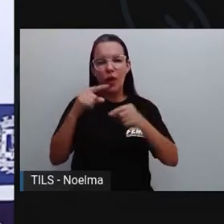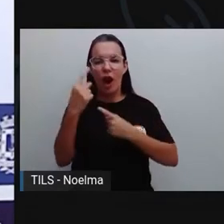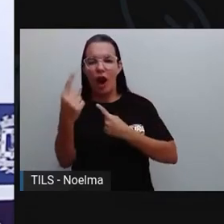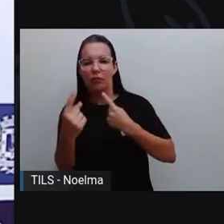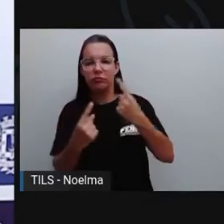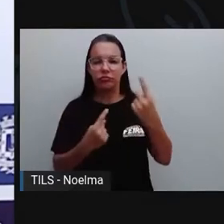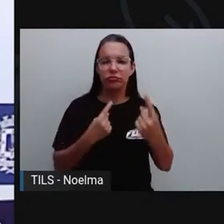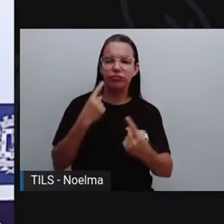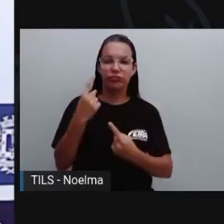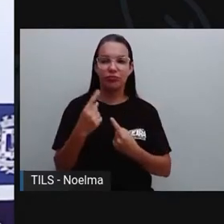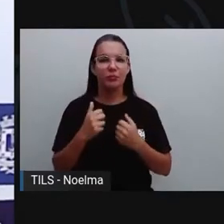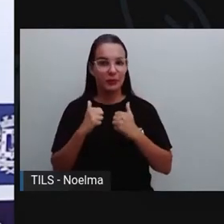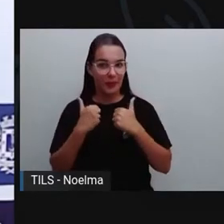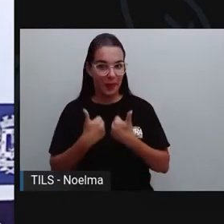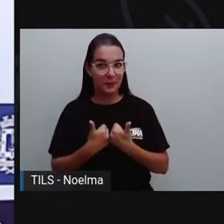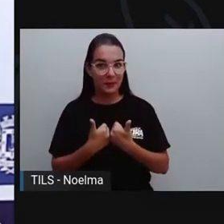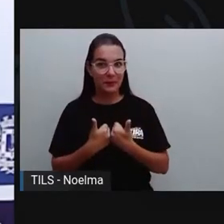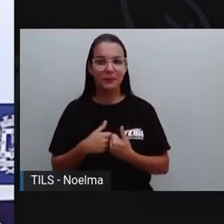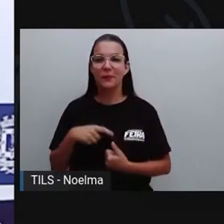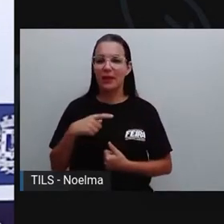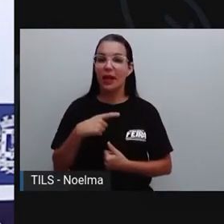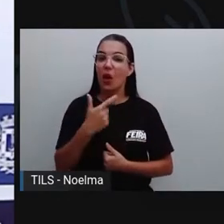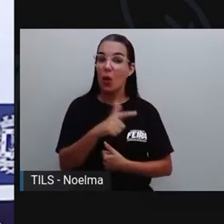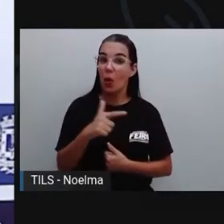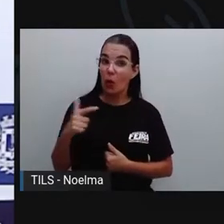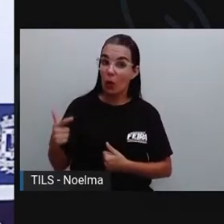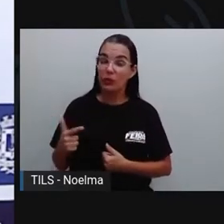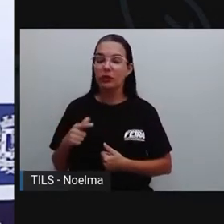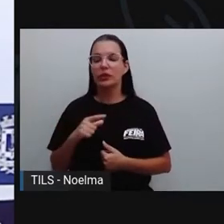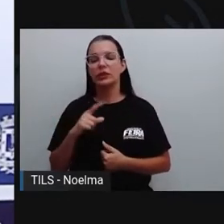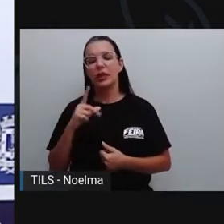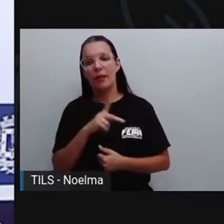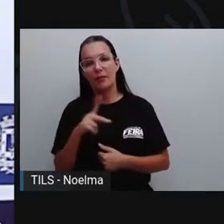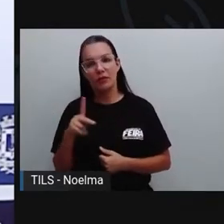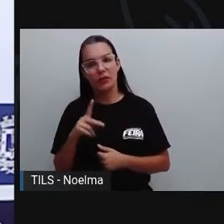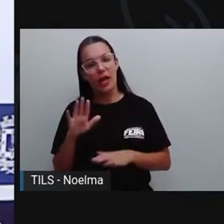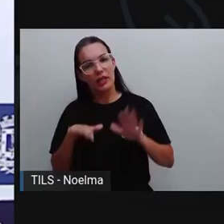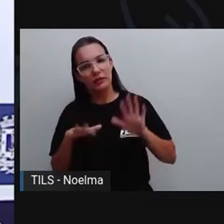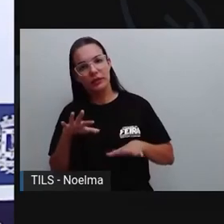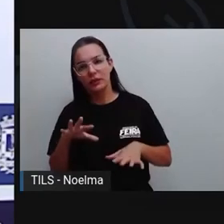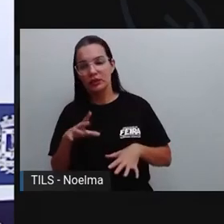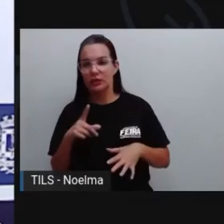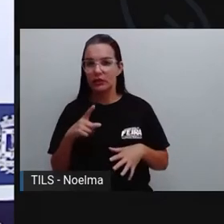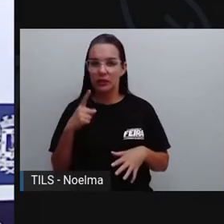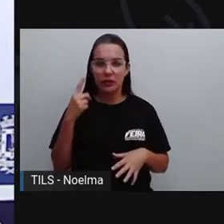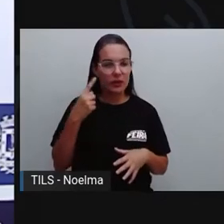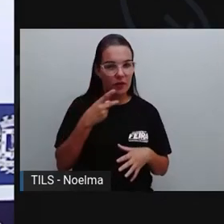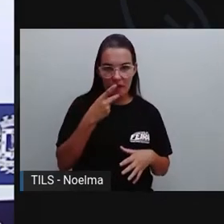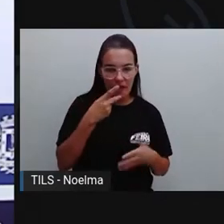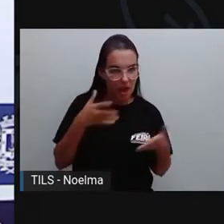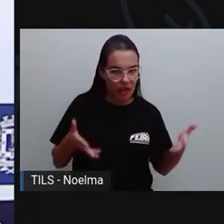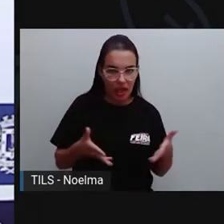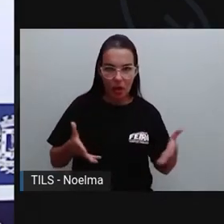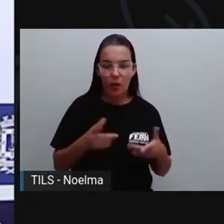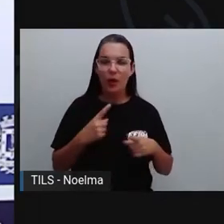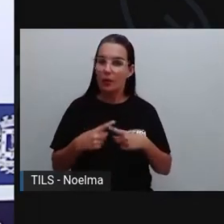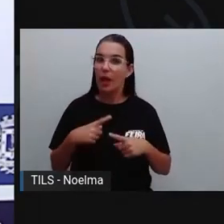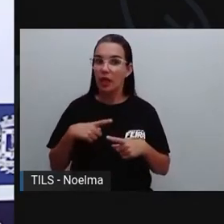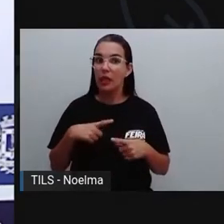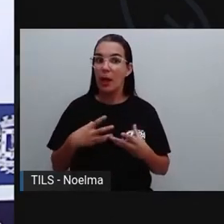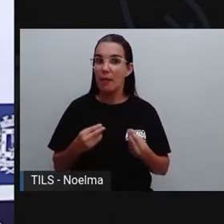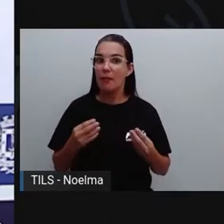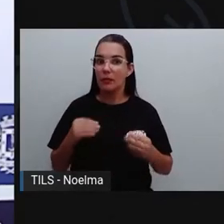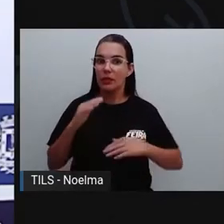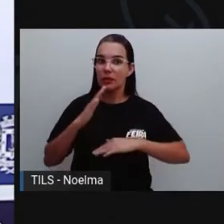existem outras, tá? Que talvez a Pró não tenha conseguido trazer aqui, porque realmente são muitas profissões, tá bom?